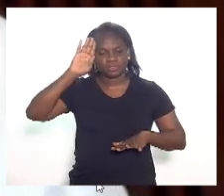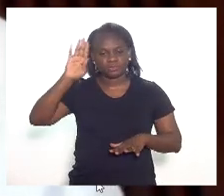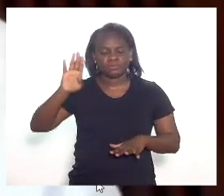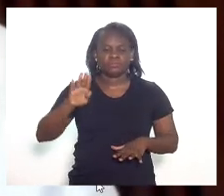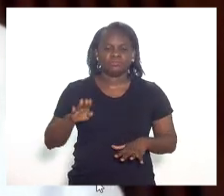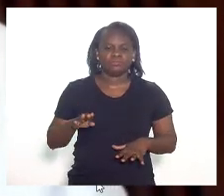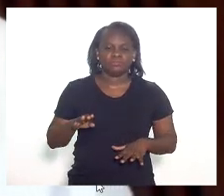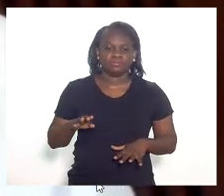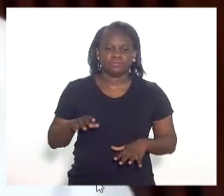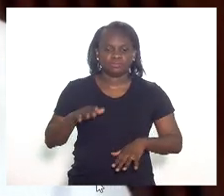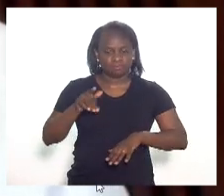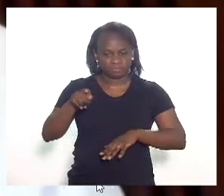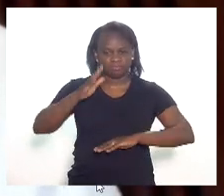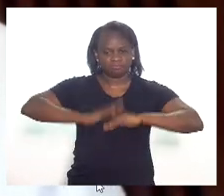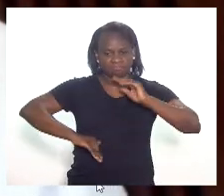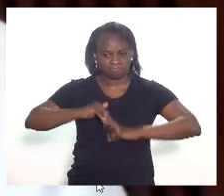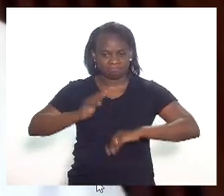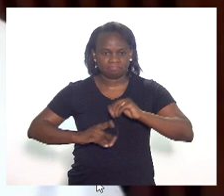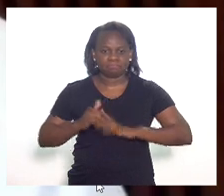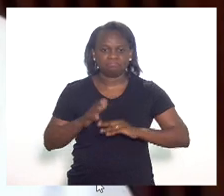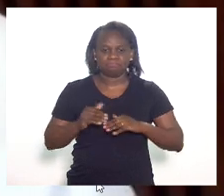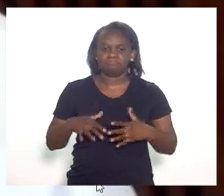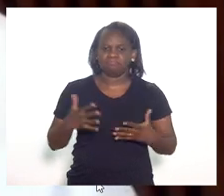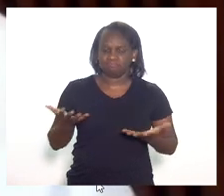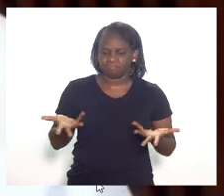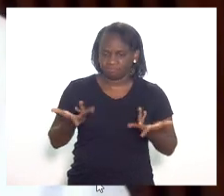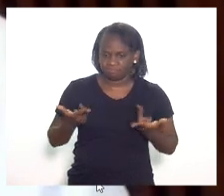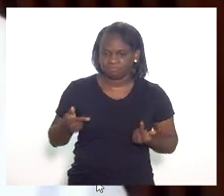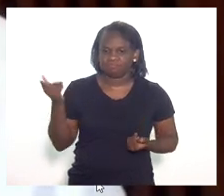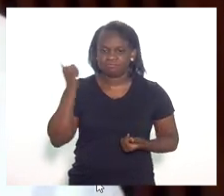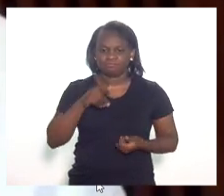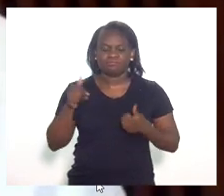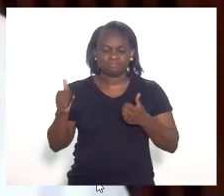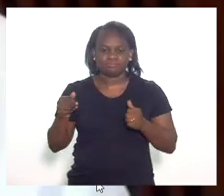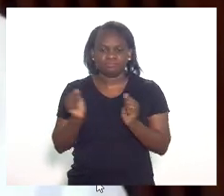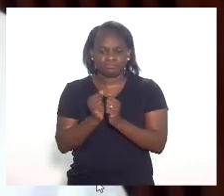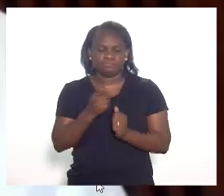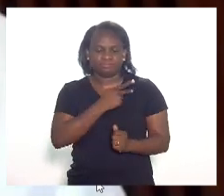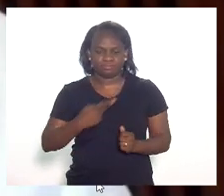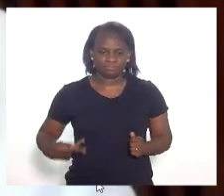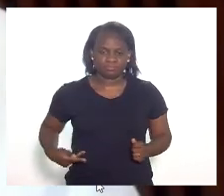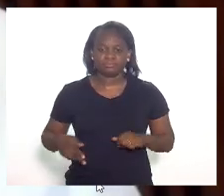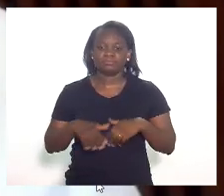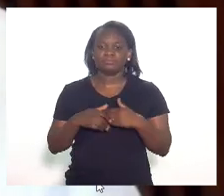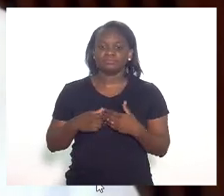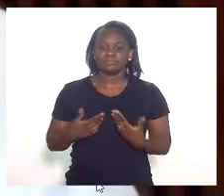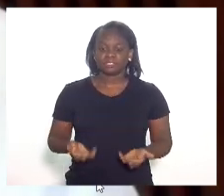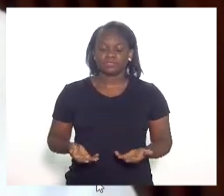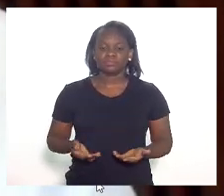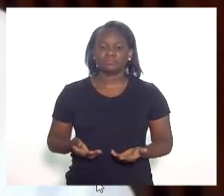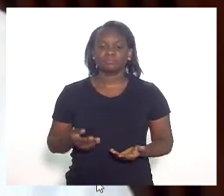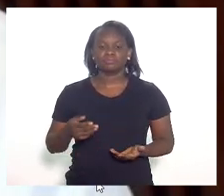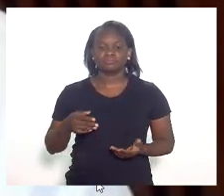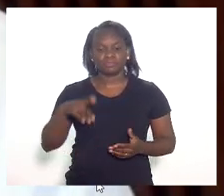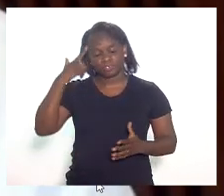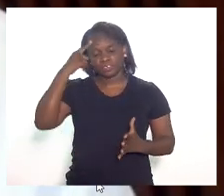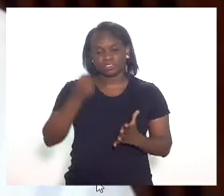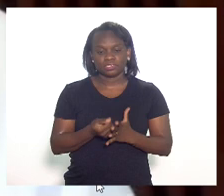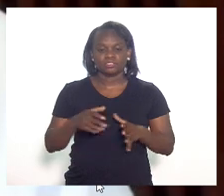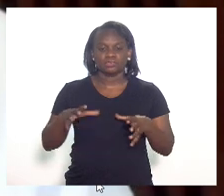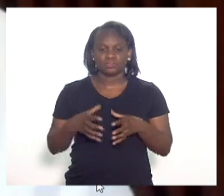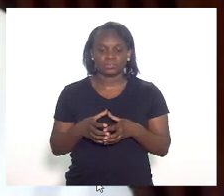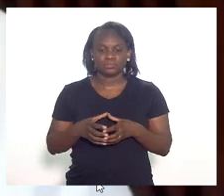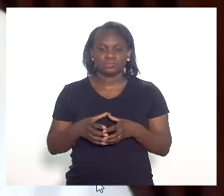pela sua capacidade. Me sinto muito honrado de participar com vossa excelência na presidência. Então, o parecer, senhora presidente,